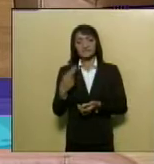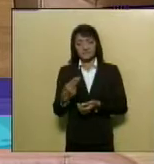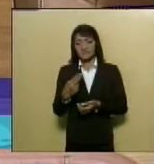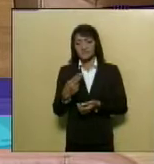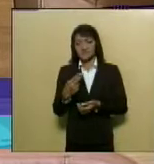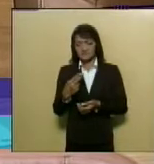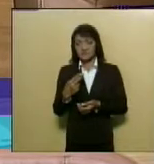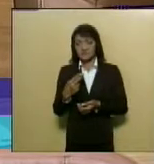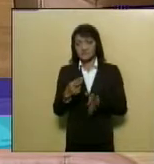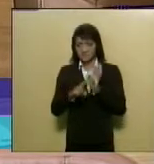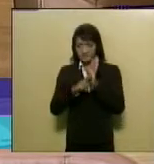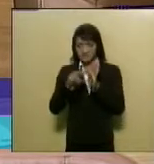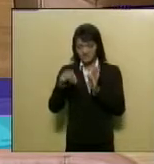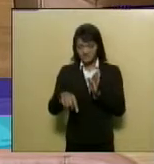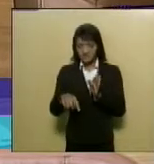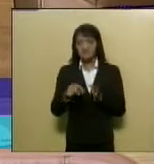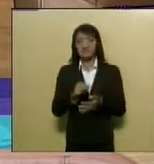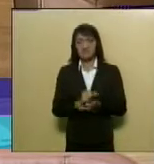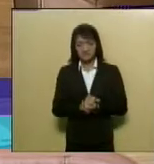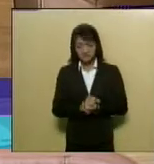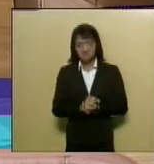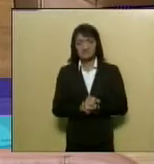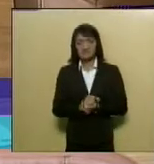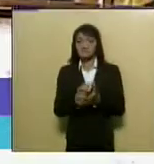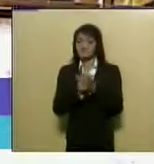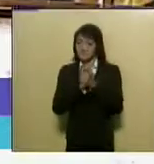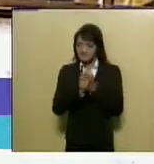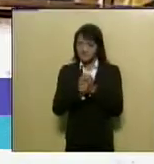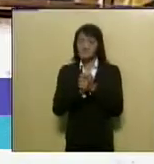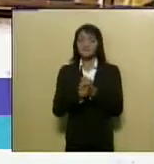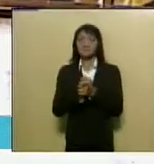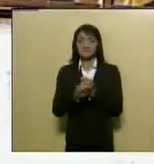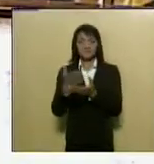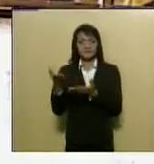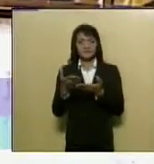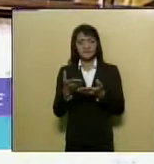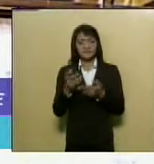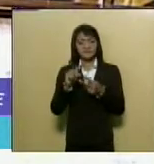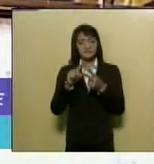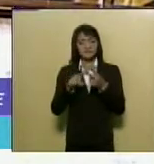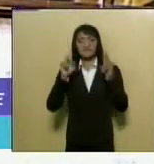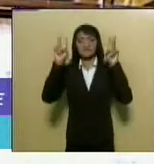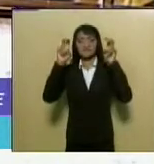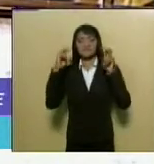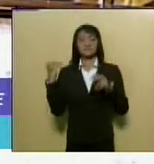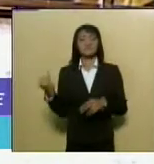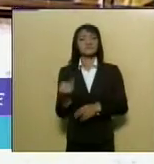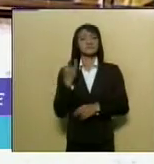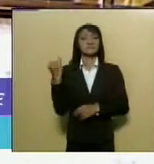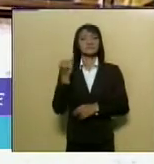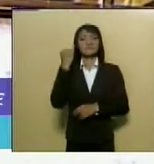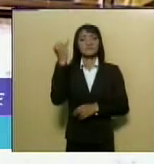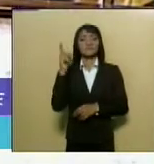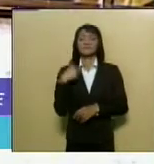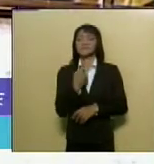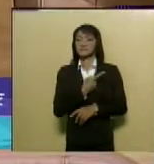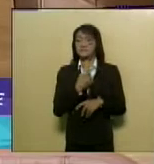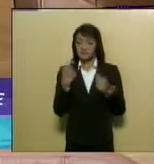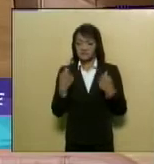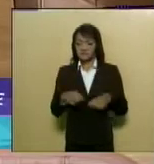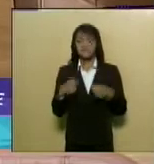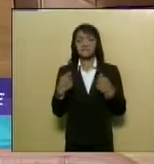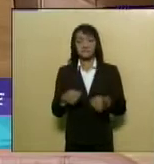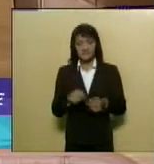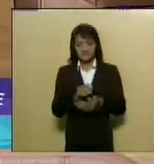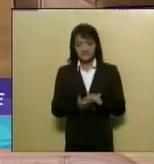representante desta casa. Parabéns, deputado Gilmar Cavalho. Será bem-vindo você, João. São dois temas extremamente importantes que a gente precisa ter